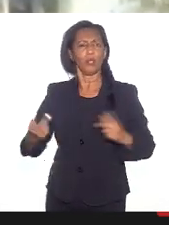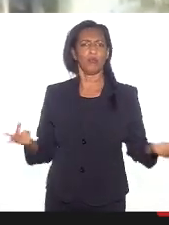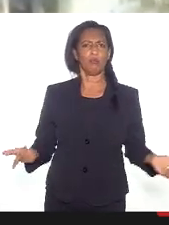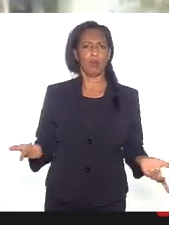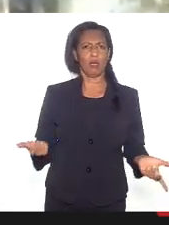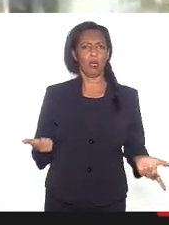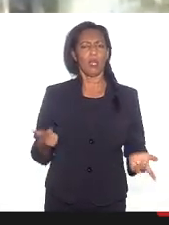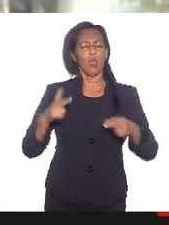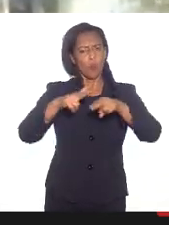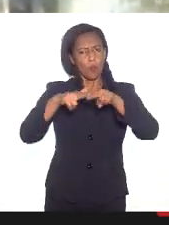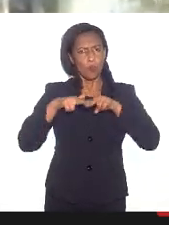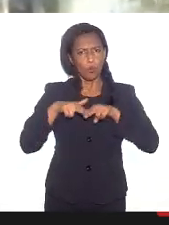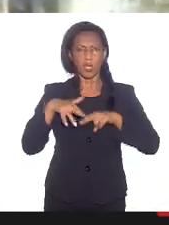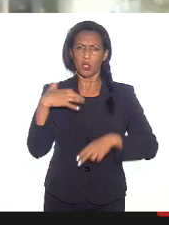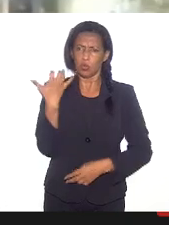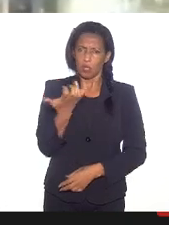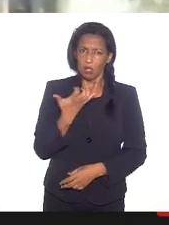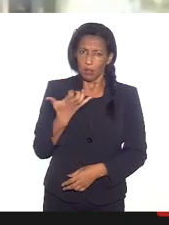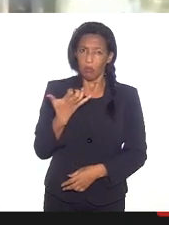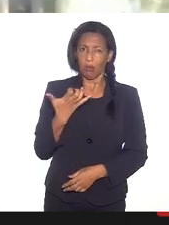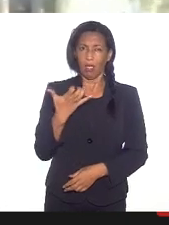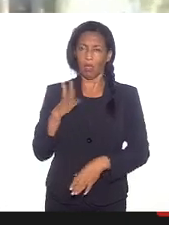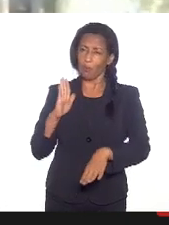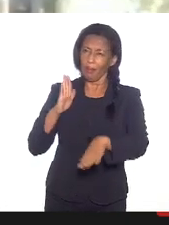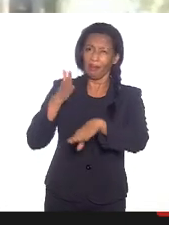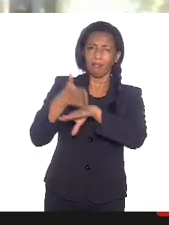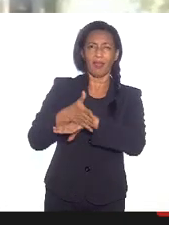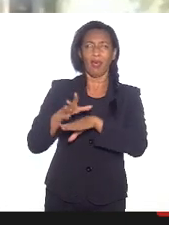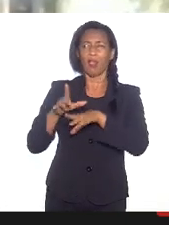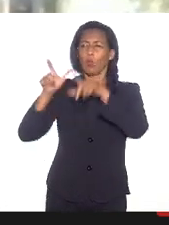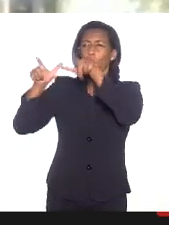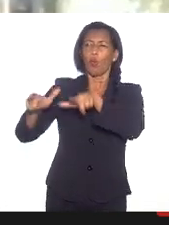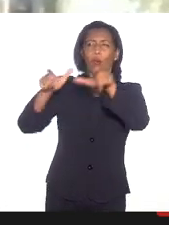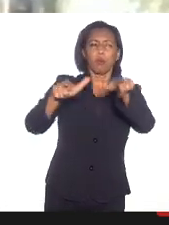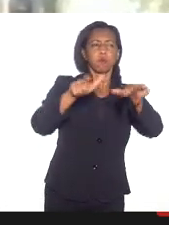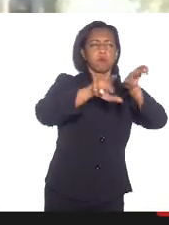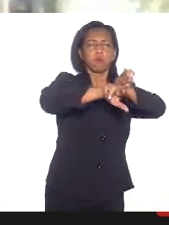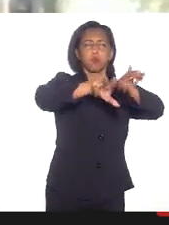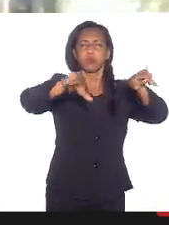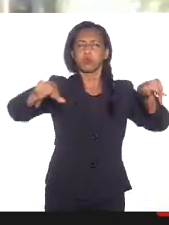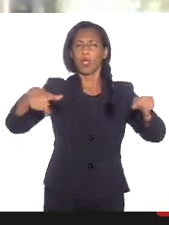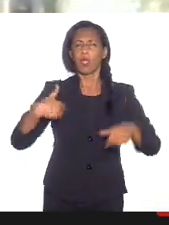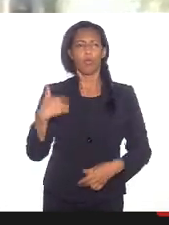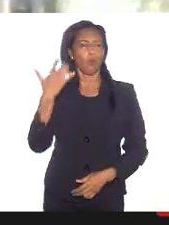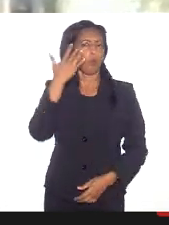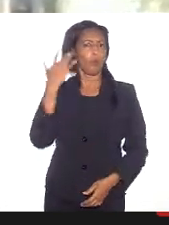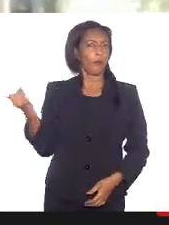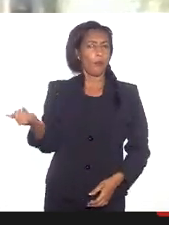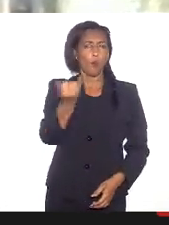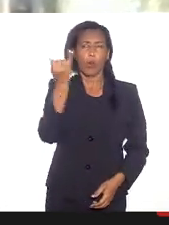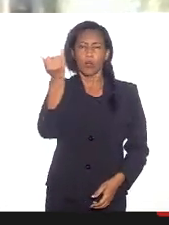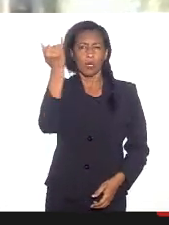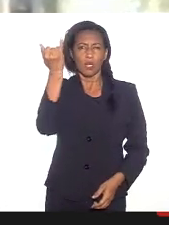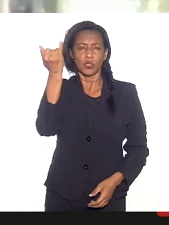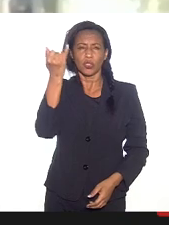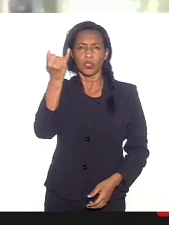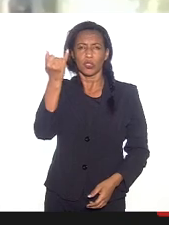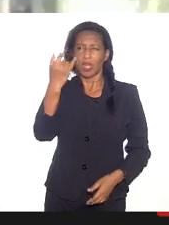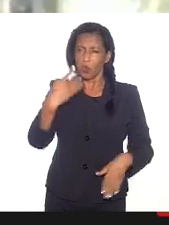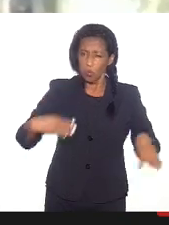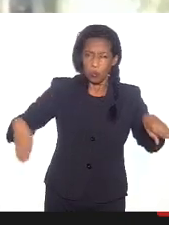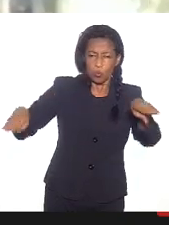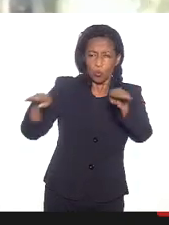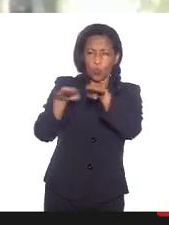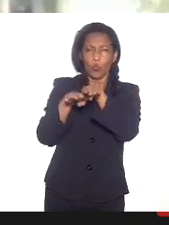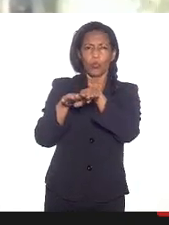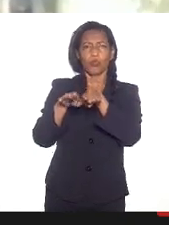ocupar todos os espaços como esse, que eu acho que é de extrema importância. Eu estar aqui com todos, todas e todos vocês, com igualdade de